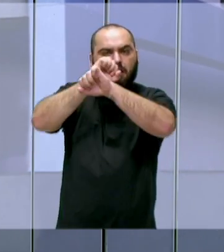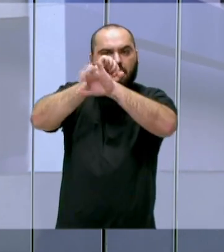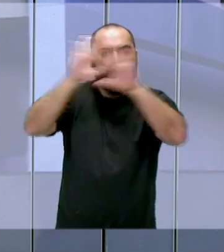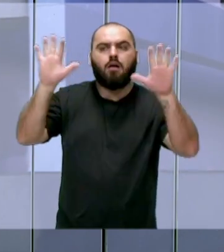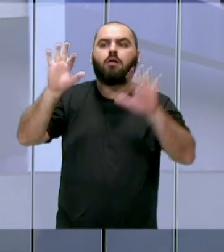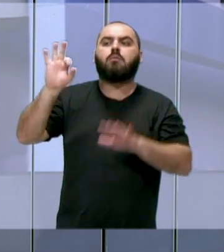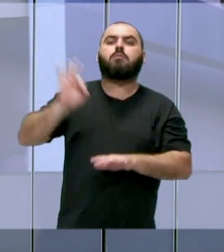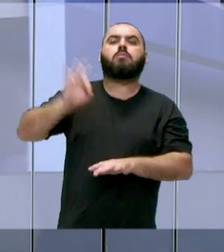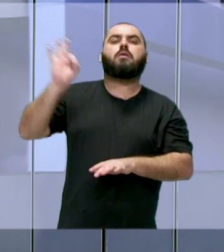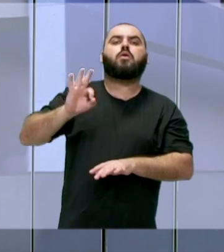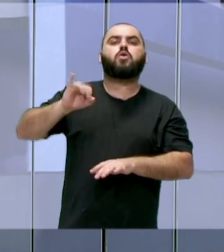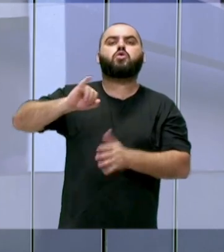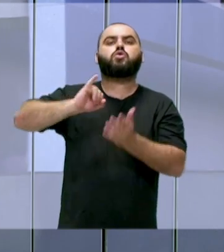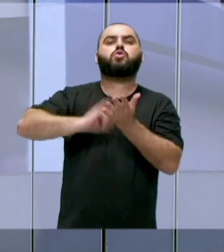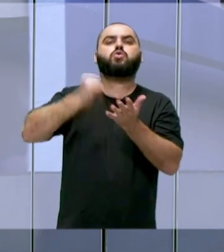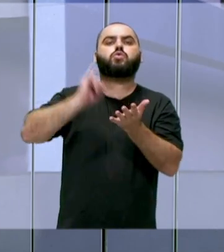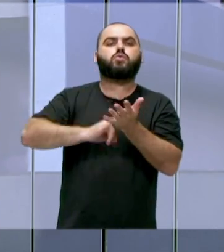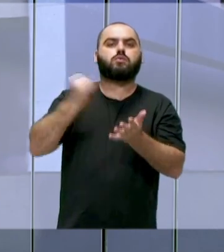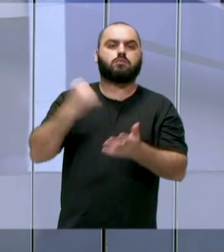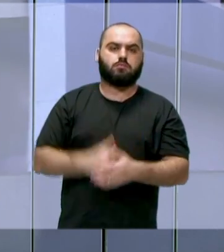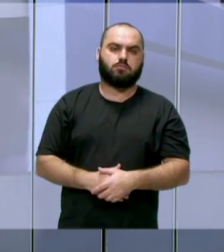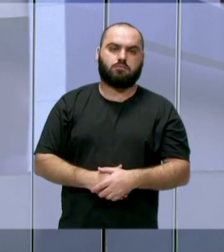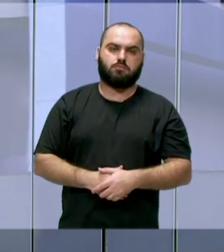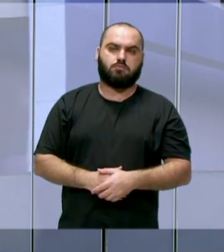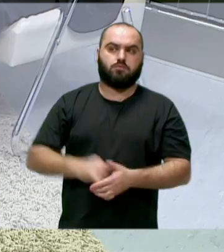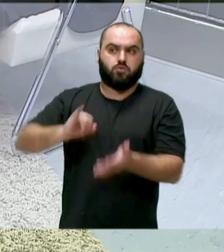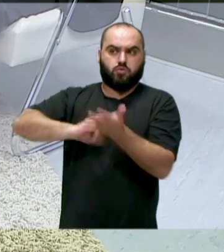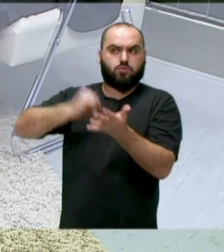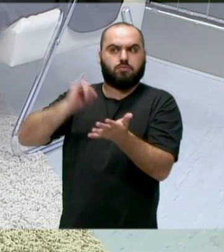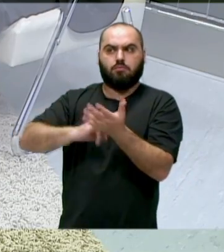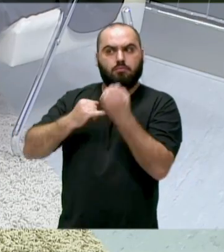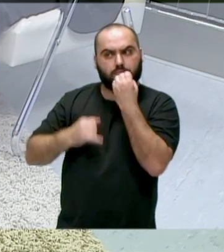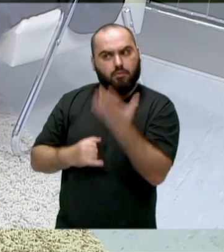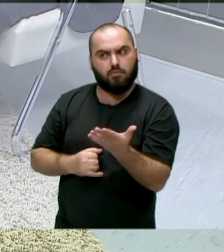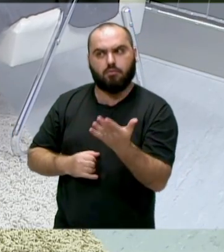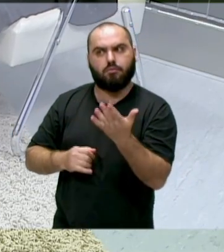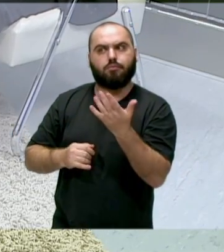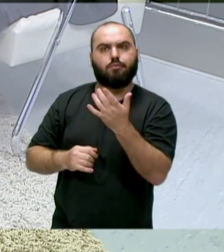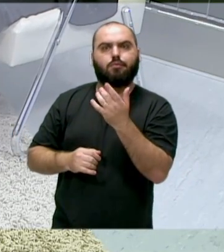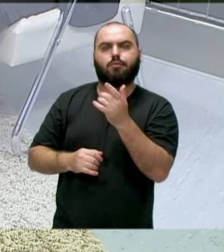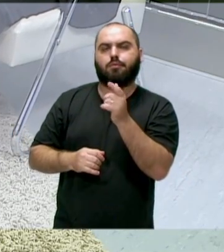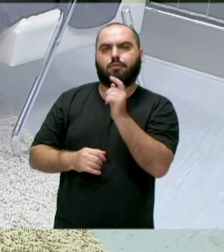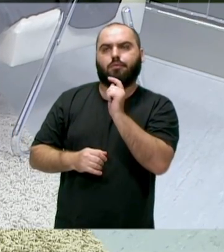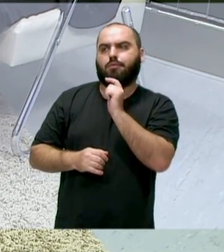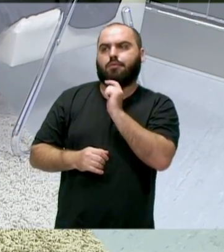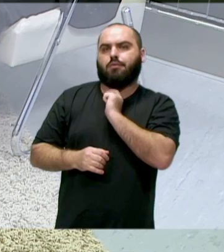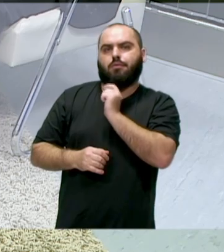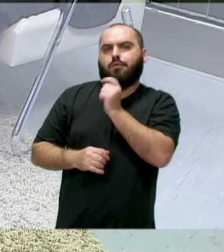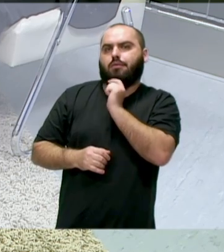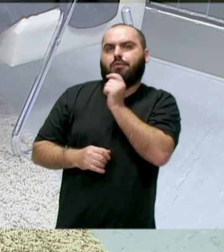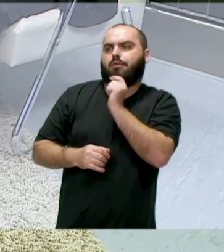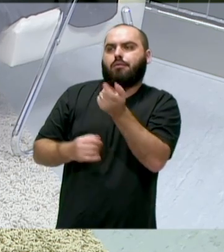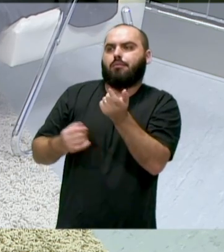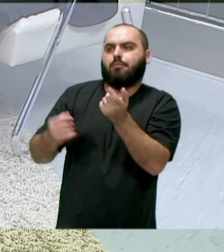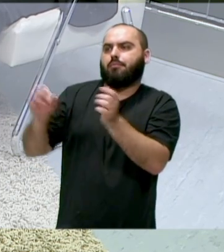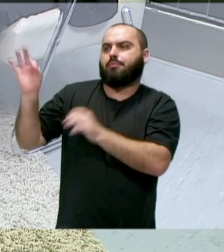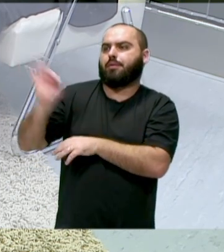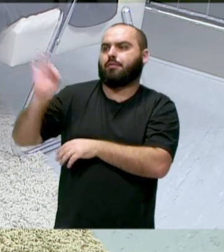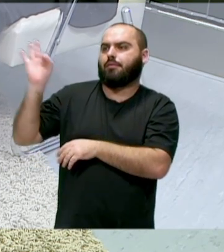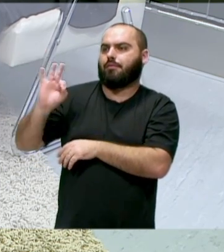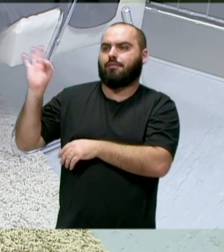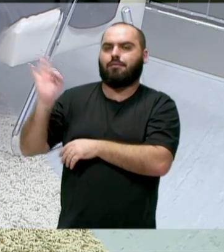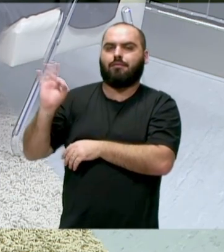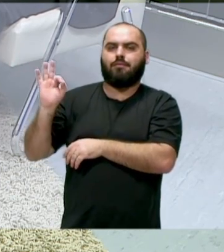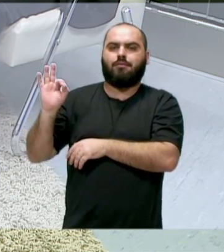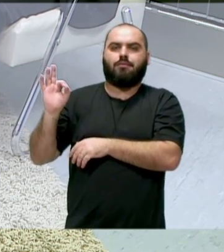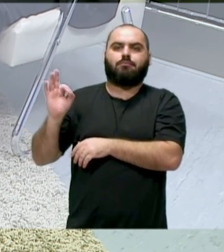seria o percentual de juros. E que fosse um percentual de juros atrativo, que não adianta tu parcelar com o intuito de incentivar o pagamento